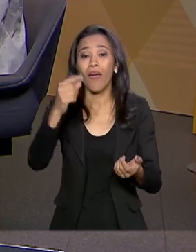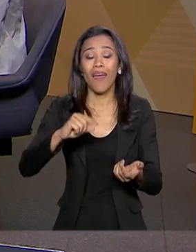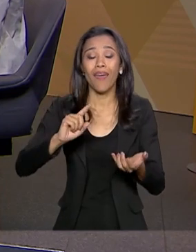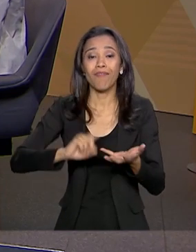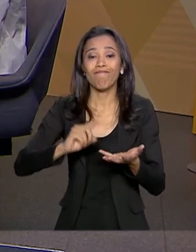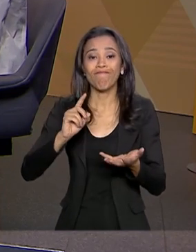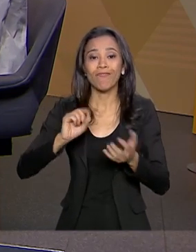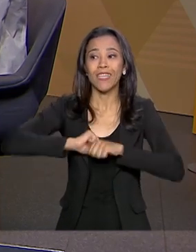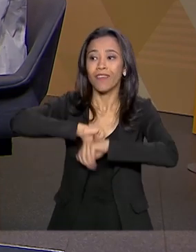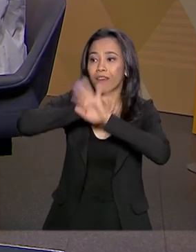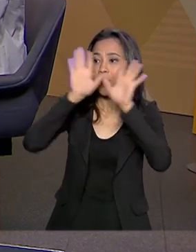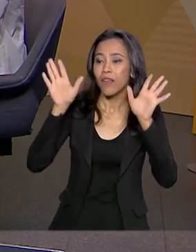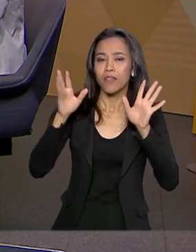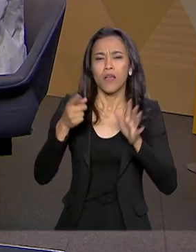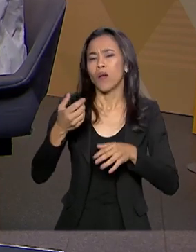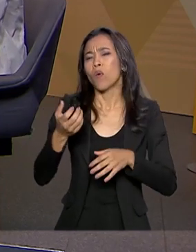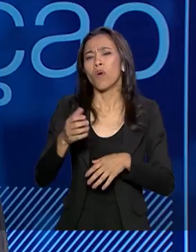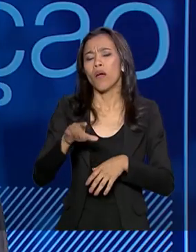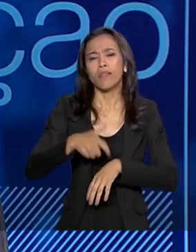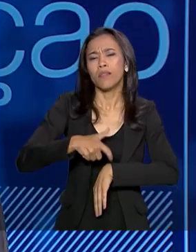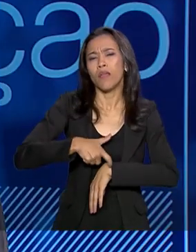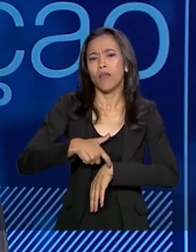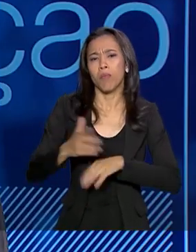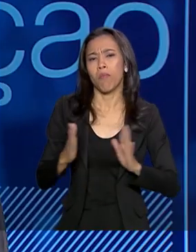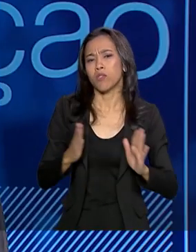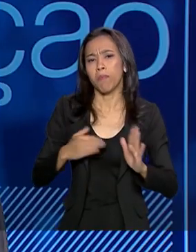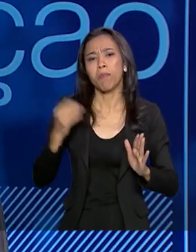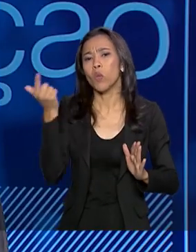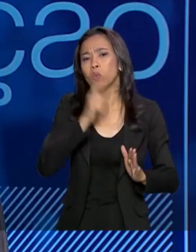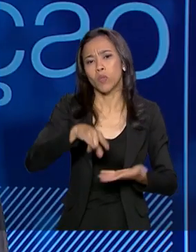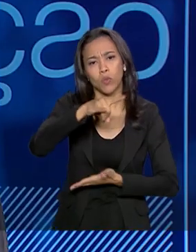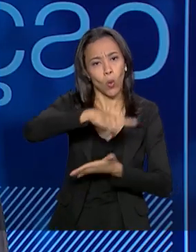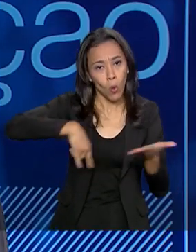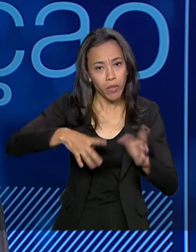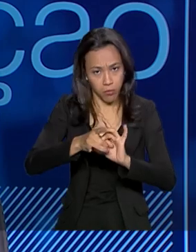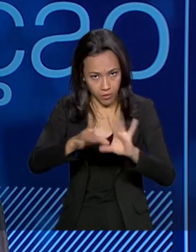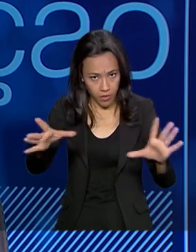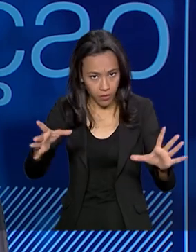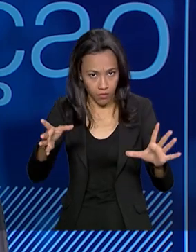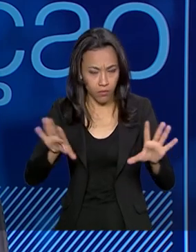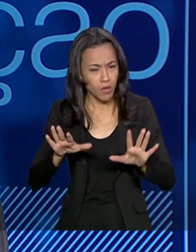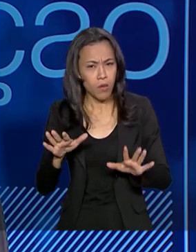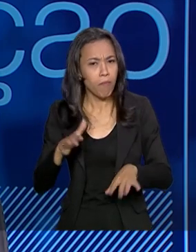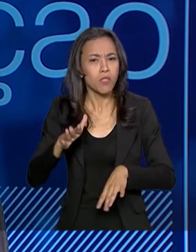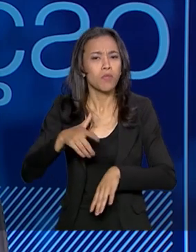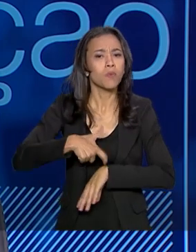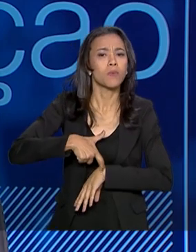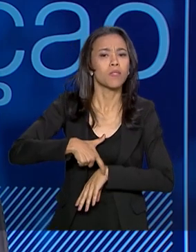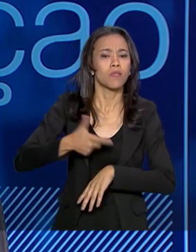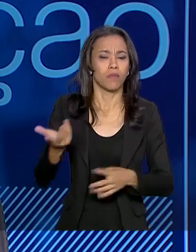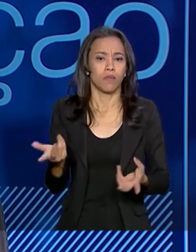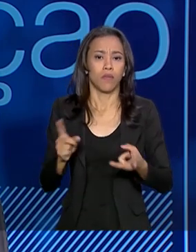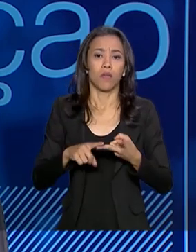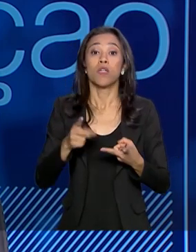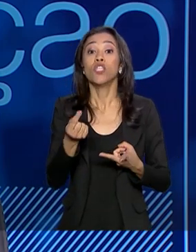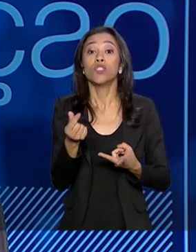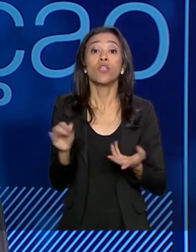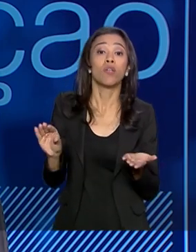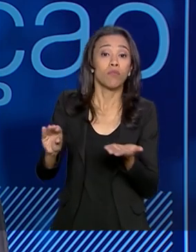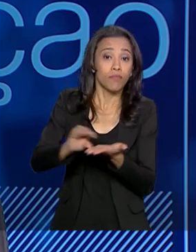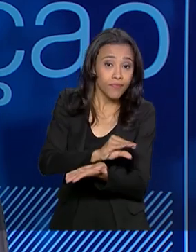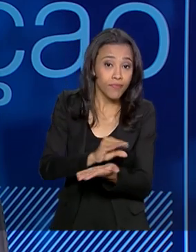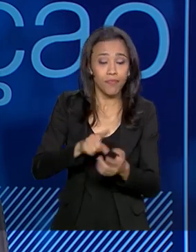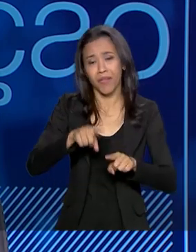previsibilidade em relação a quanto tempo vai demorar para eu conseguir licenciar meu empreendimento e quanto que eu vou ter que investir para viabilizar isso.